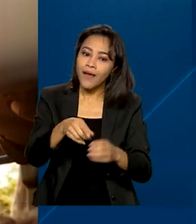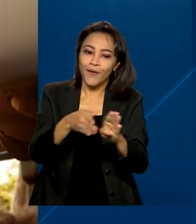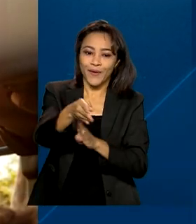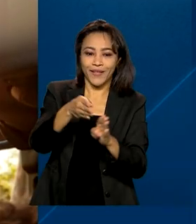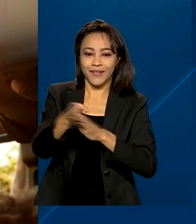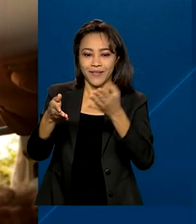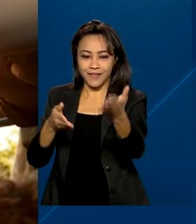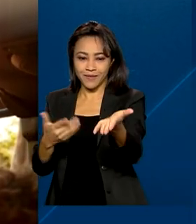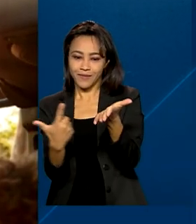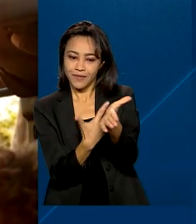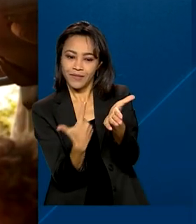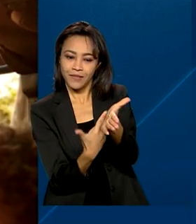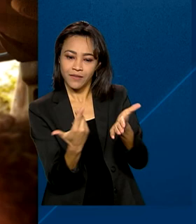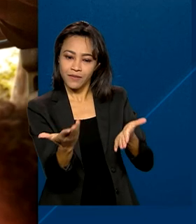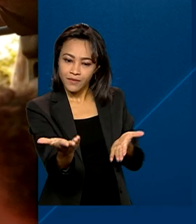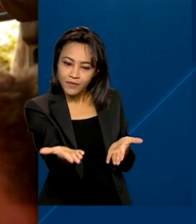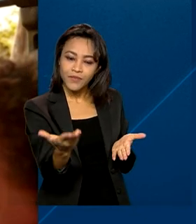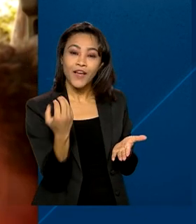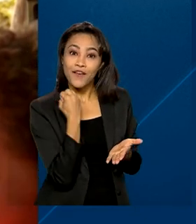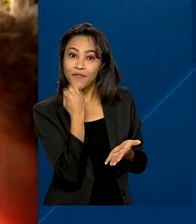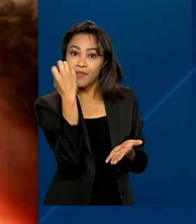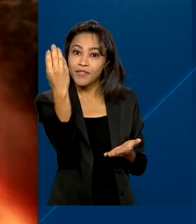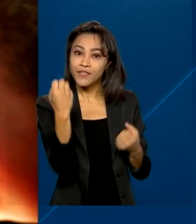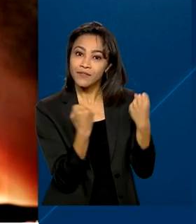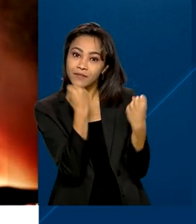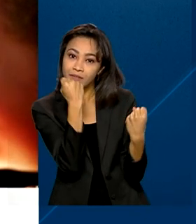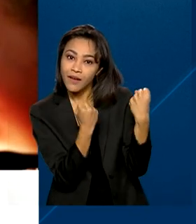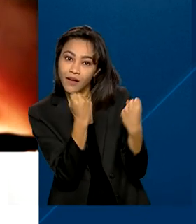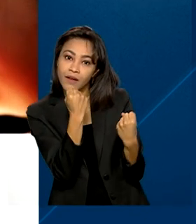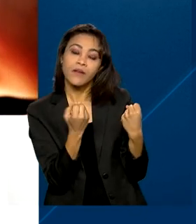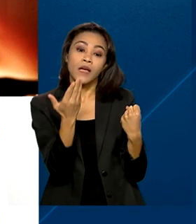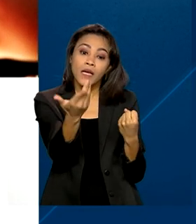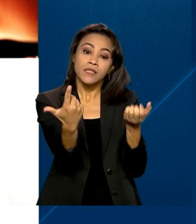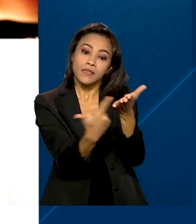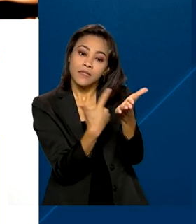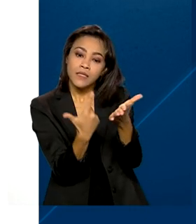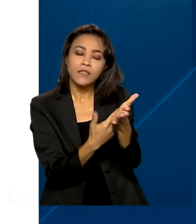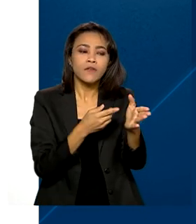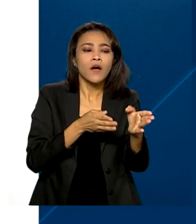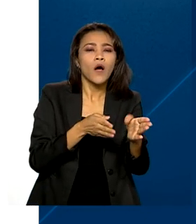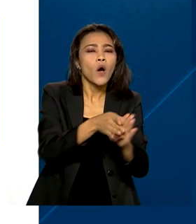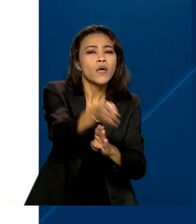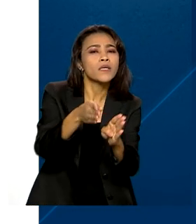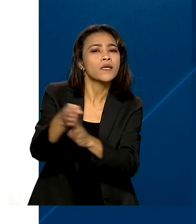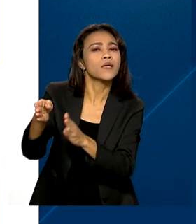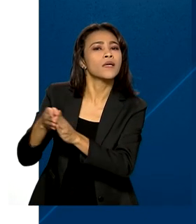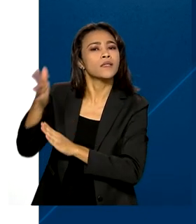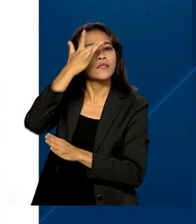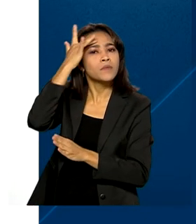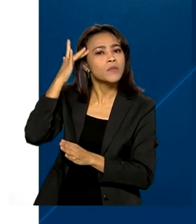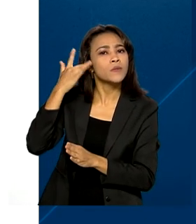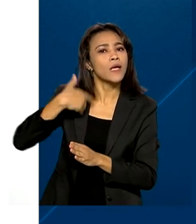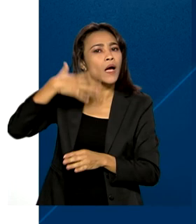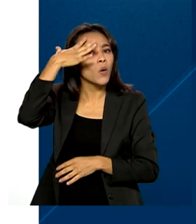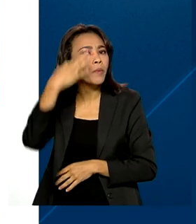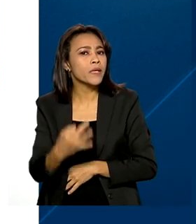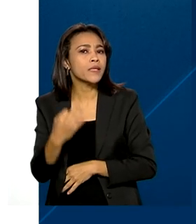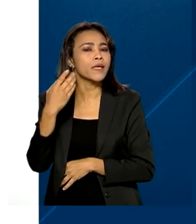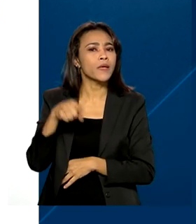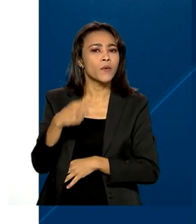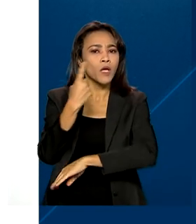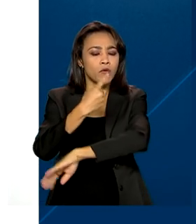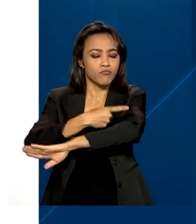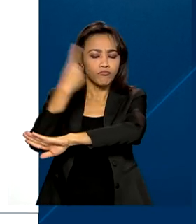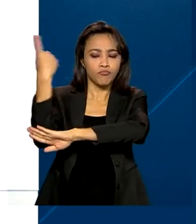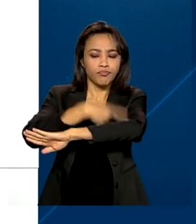guia consumidor turista viajando de carro. O material ajuda o usuário a entender as concessões de rodovias